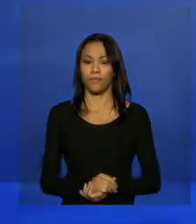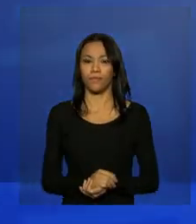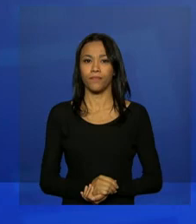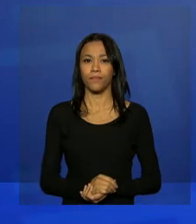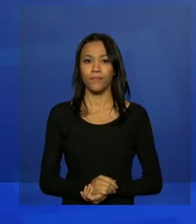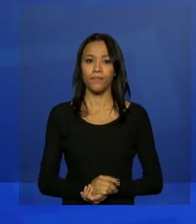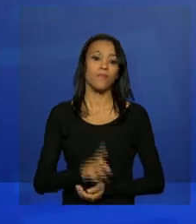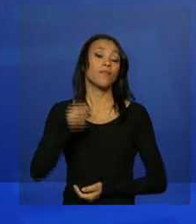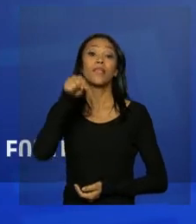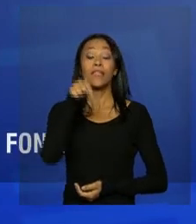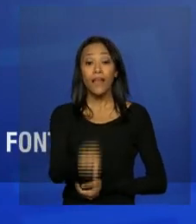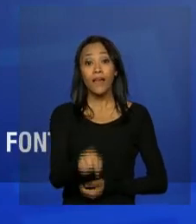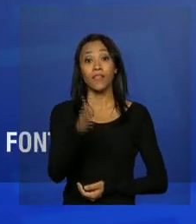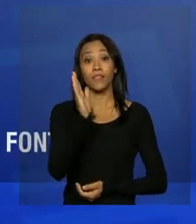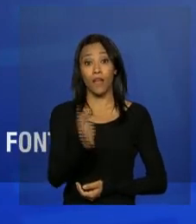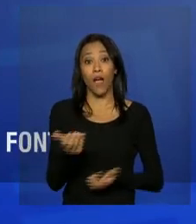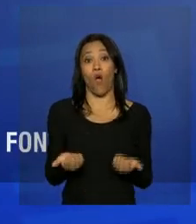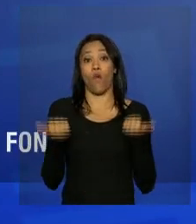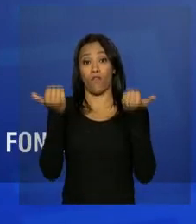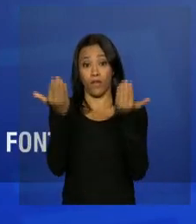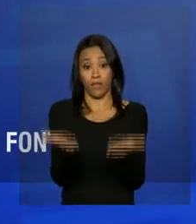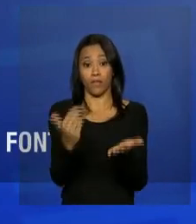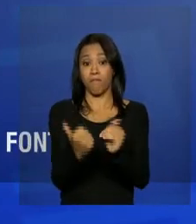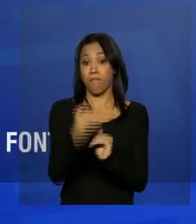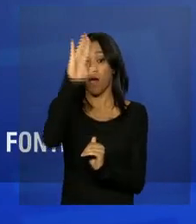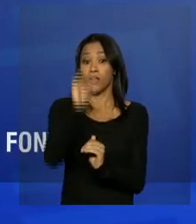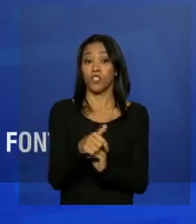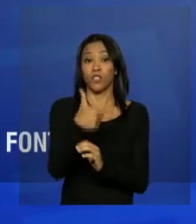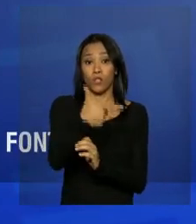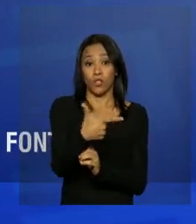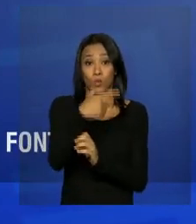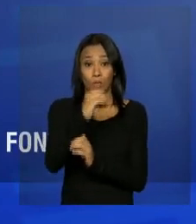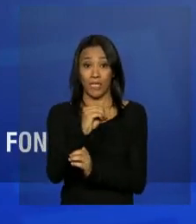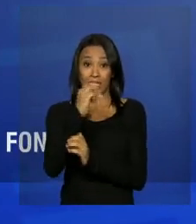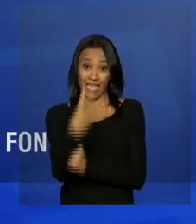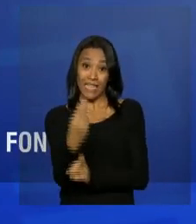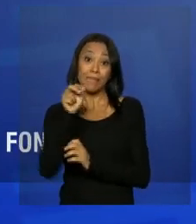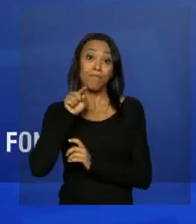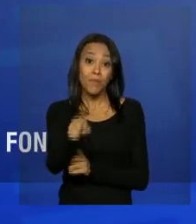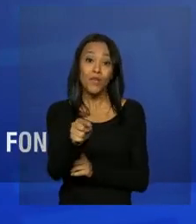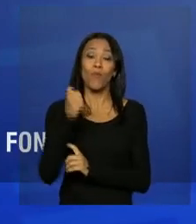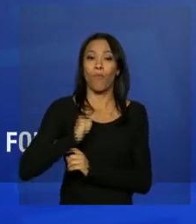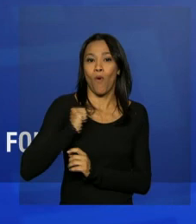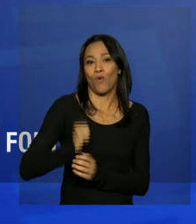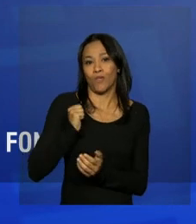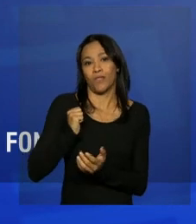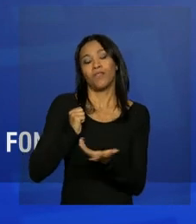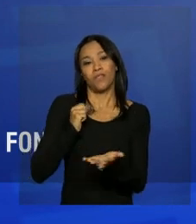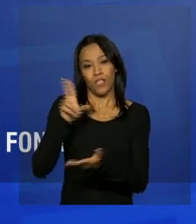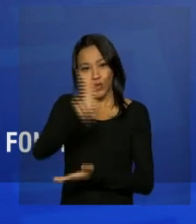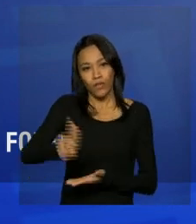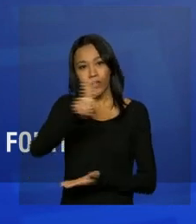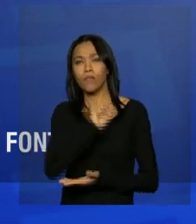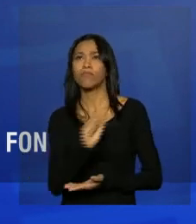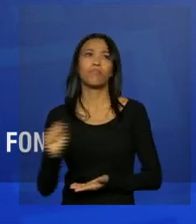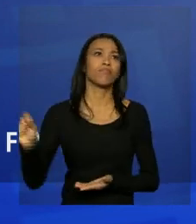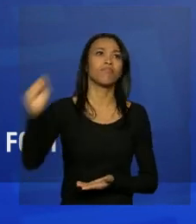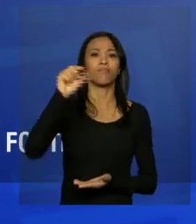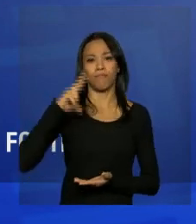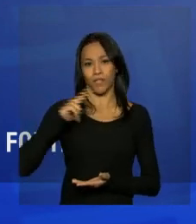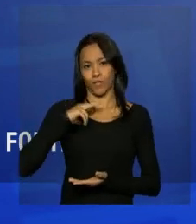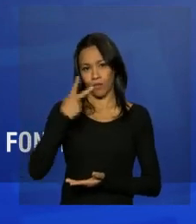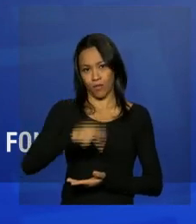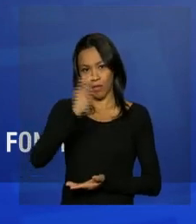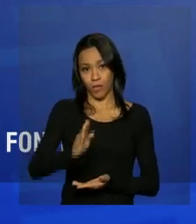Nesta edição, estão sendo ofertadas mais de 203 mil bolsas em universidades particulares de todo o país.